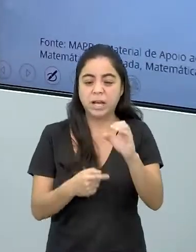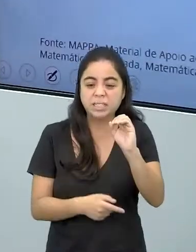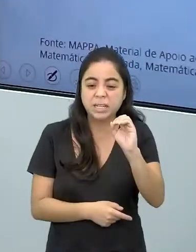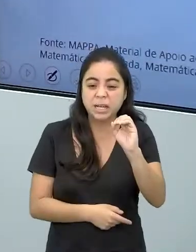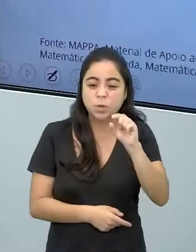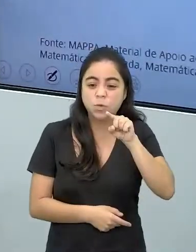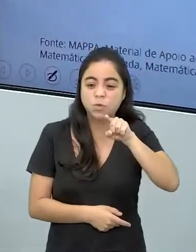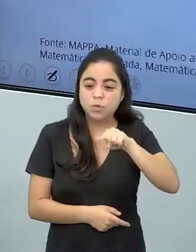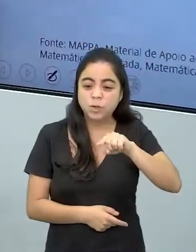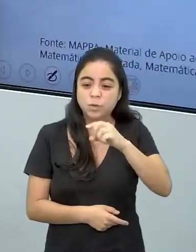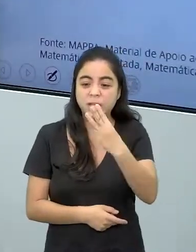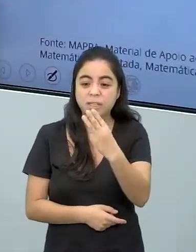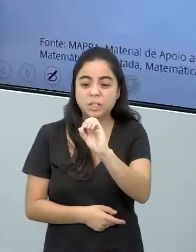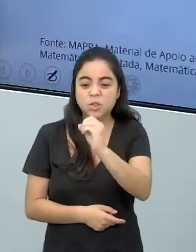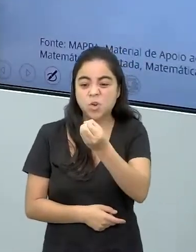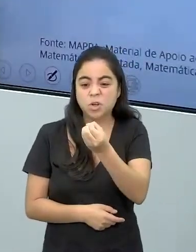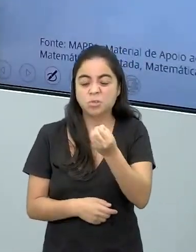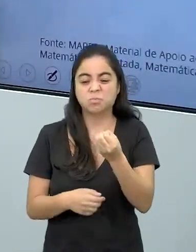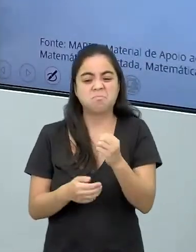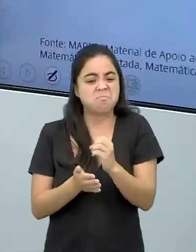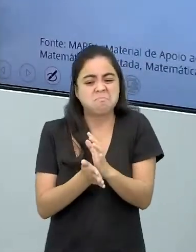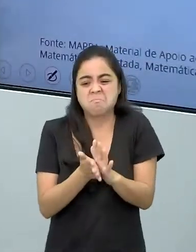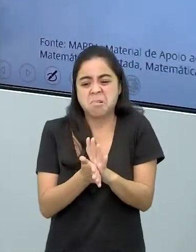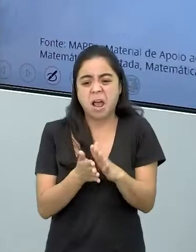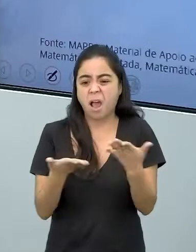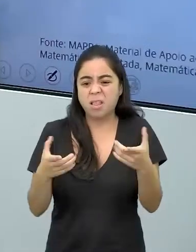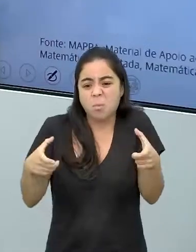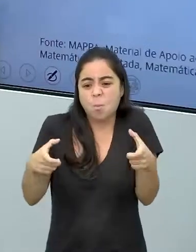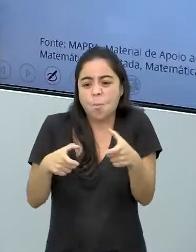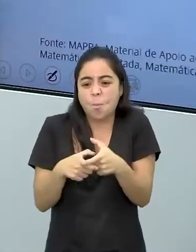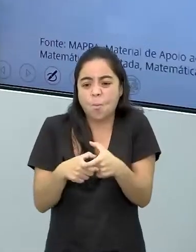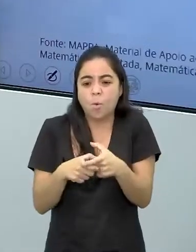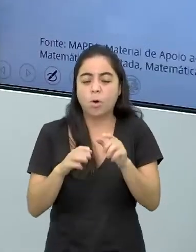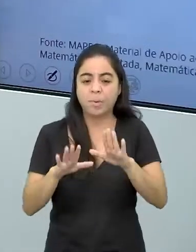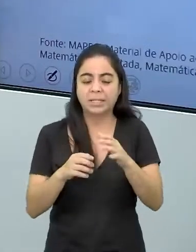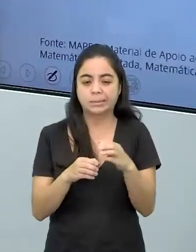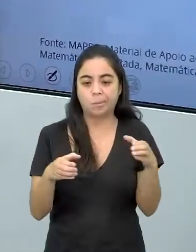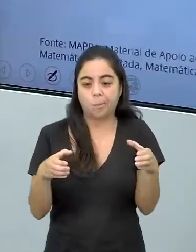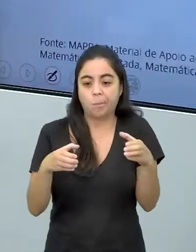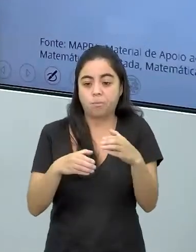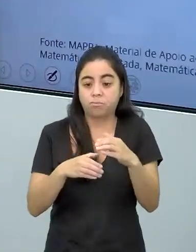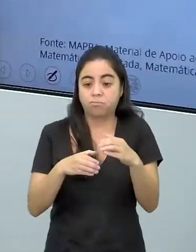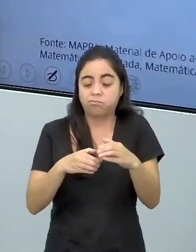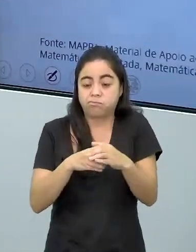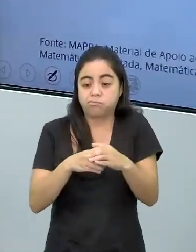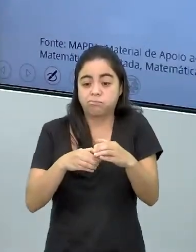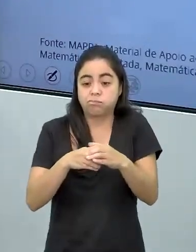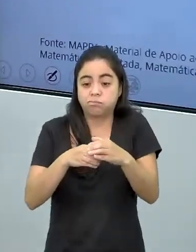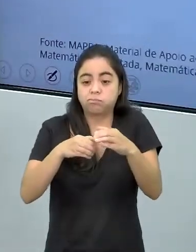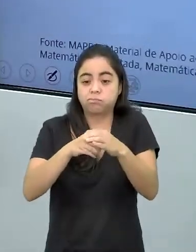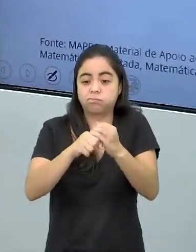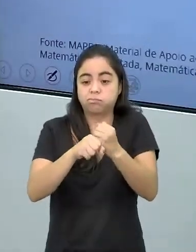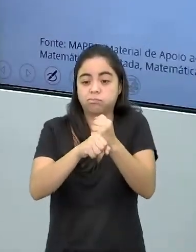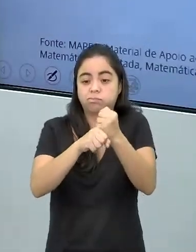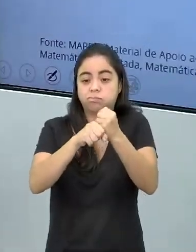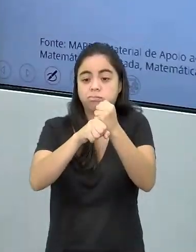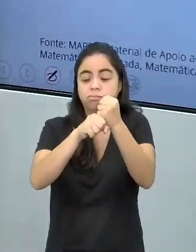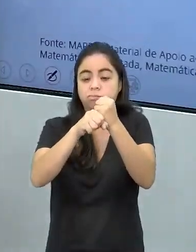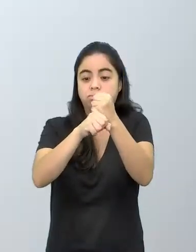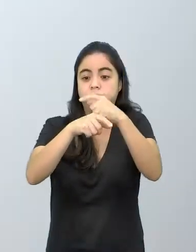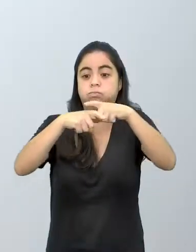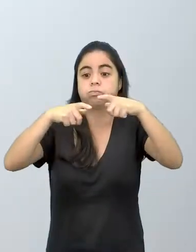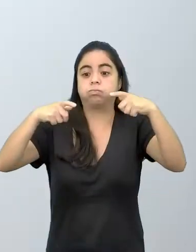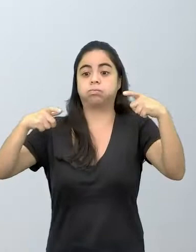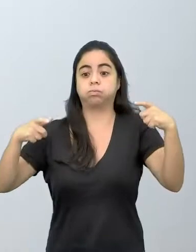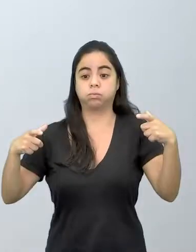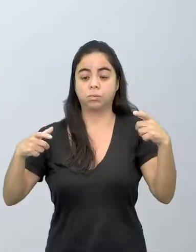,38, o que é 0,38? É pouquinho, mas de pouquinho em pouquinho vai virar grandão, e a gente tem que transformar